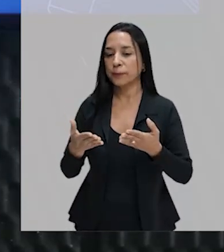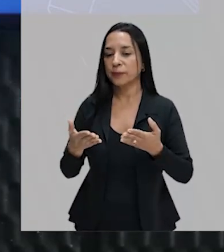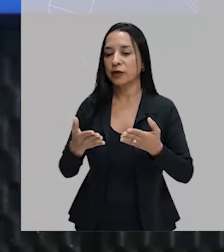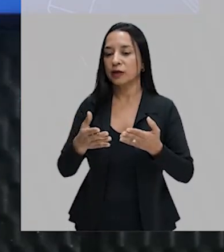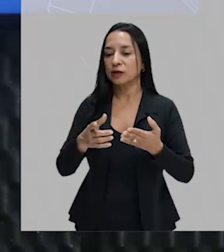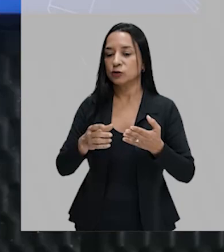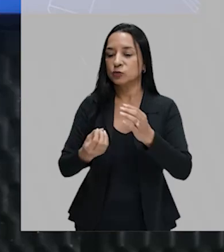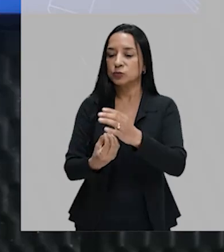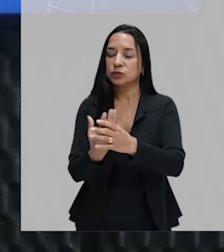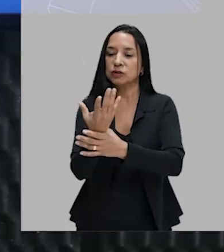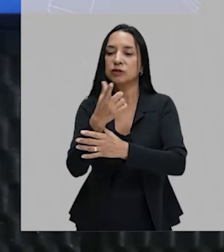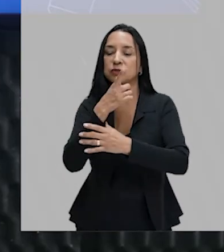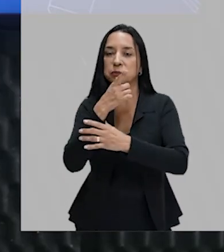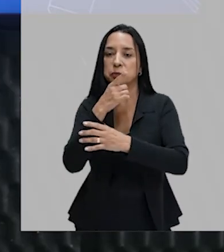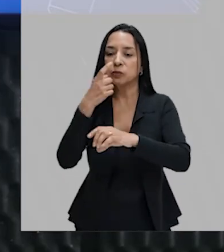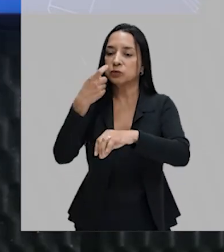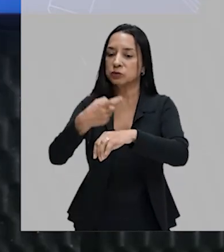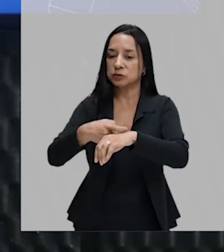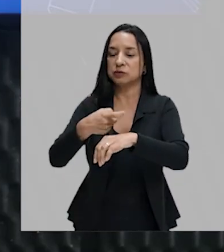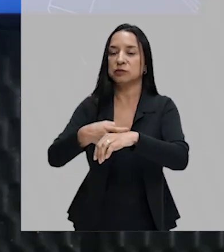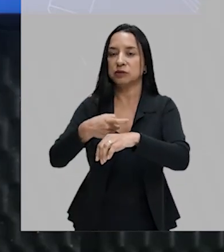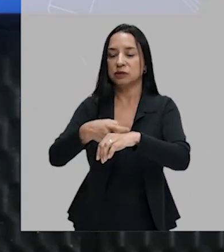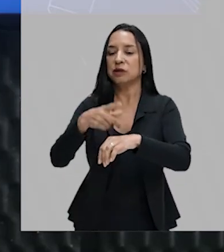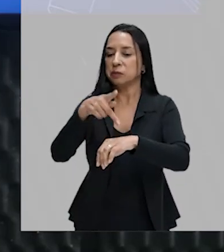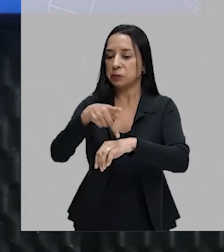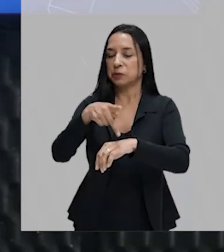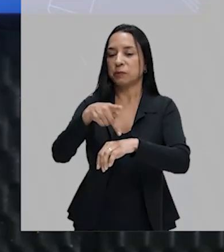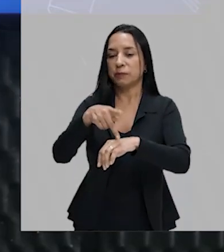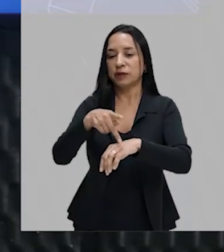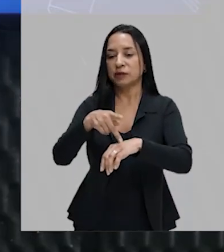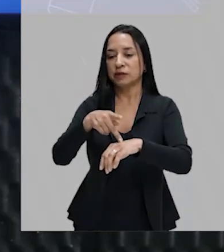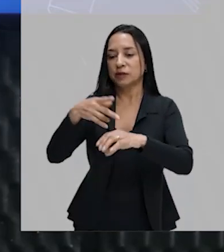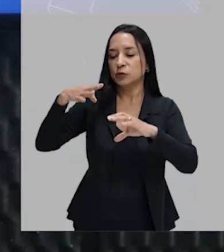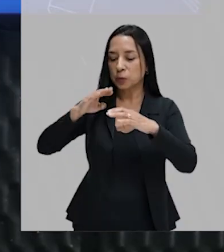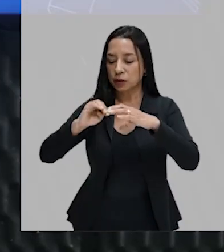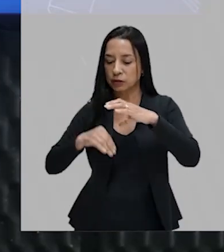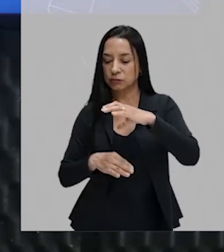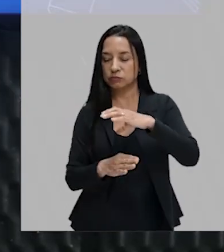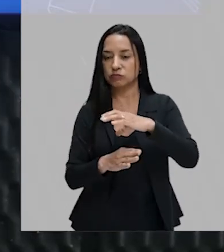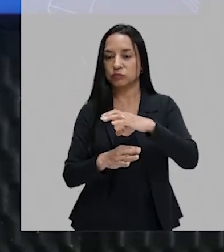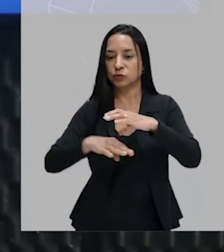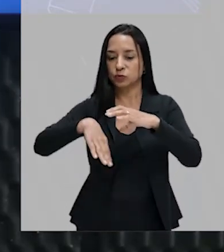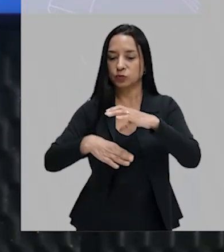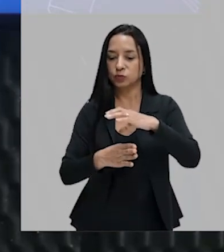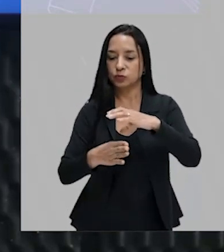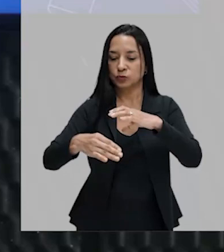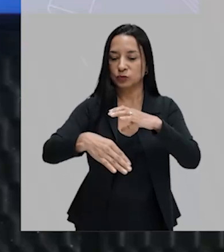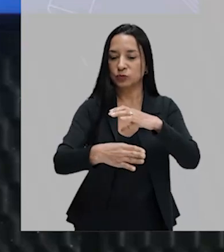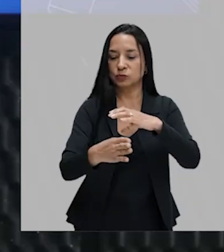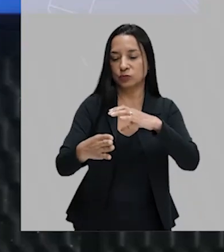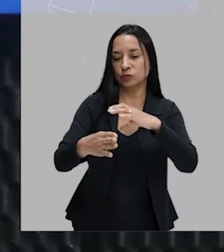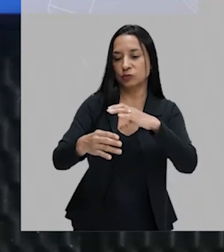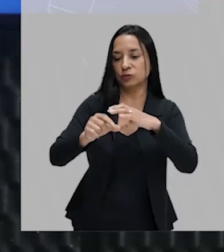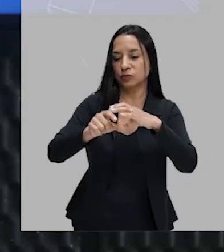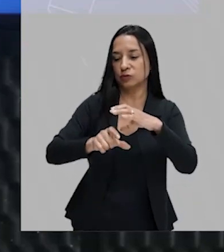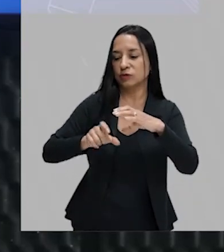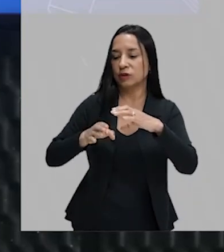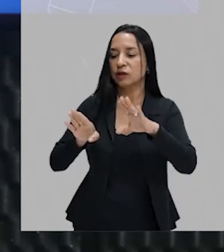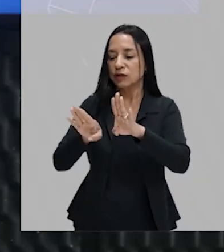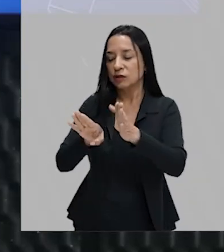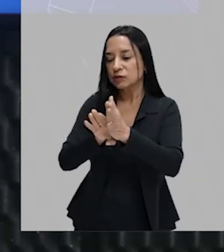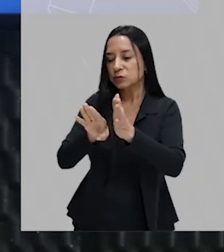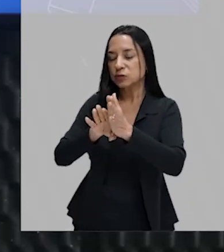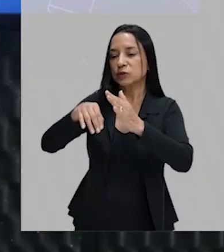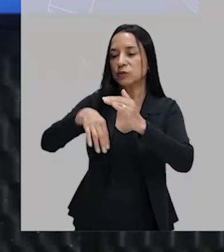pedras, e que as galerias que tem embaixo da fonte da pedra são túneis que vão até a fonte do Ribeirão,